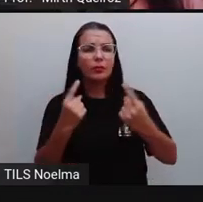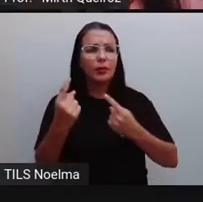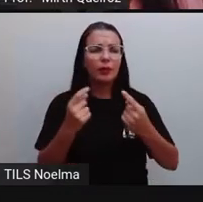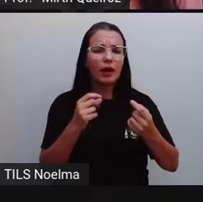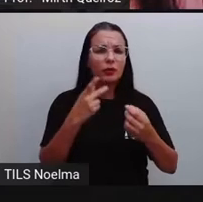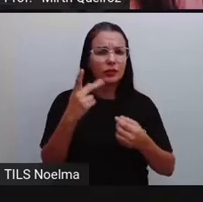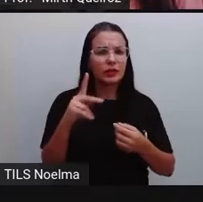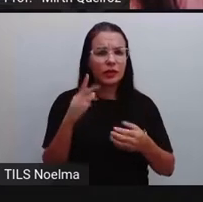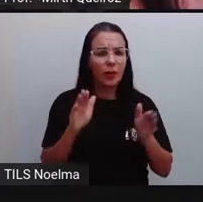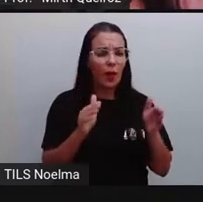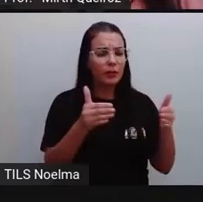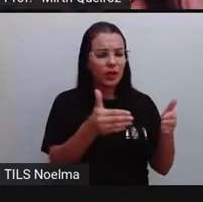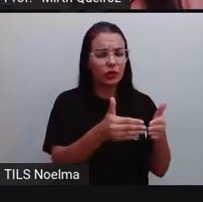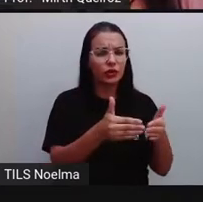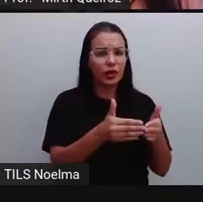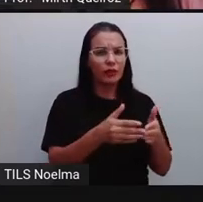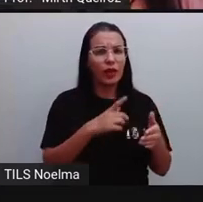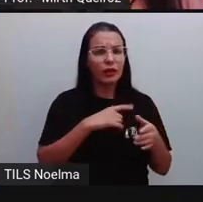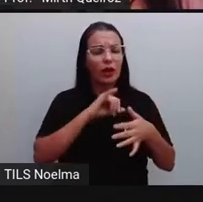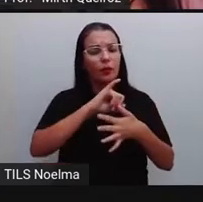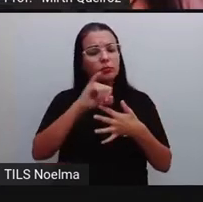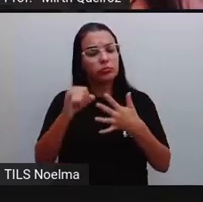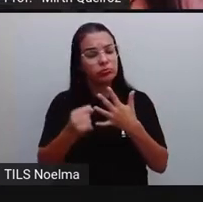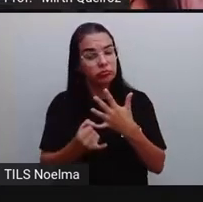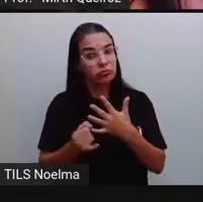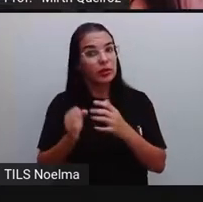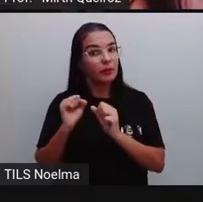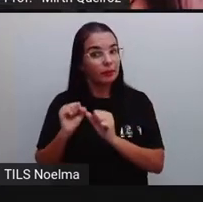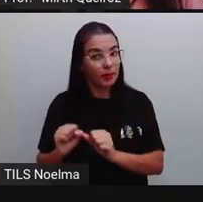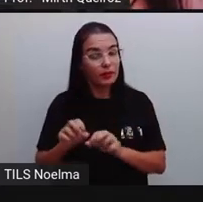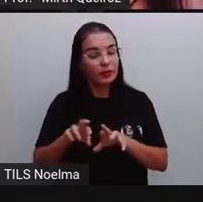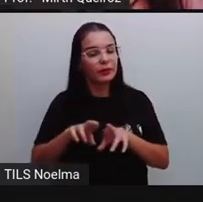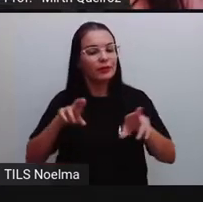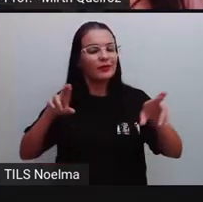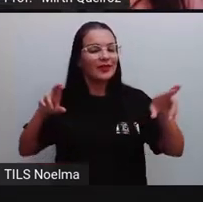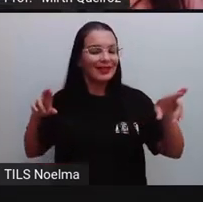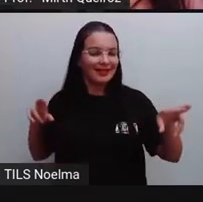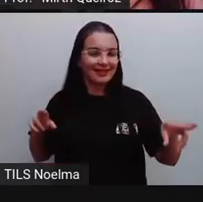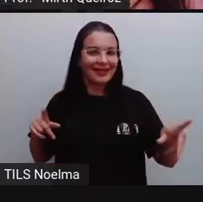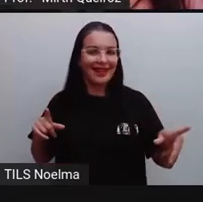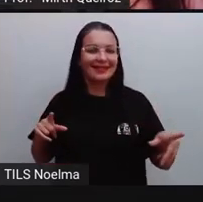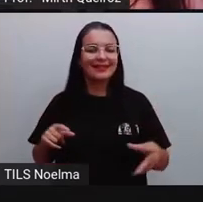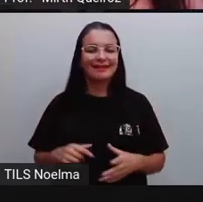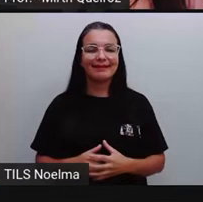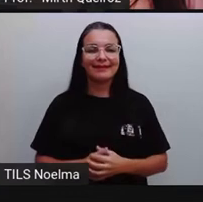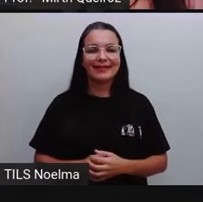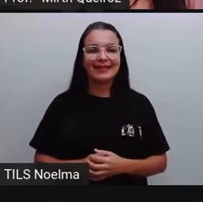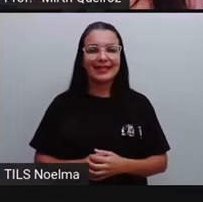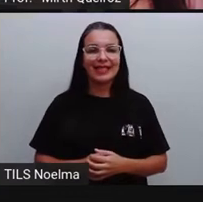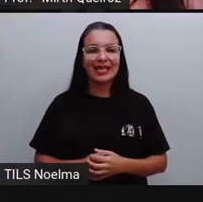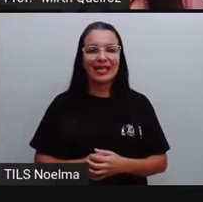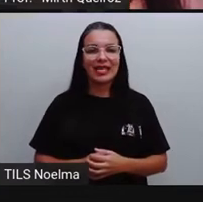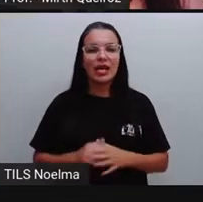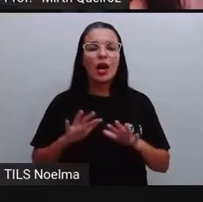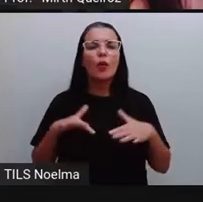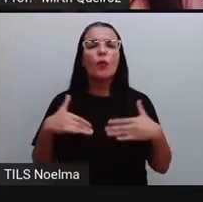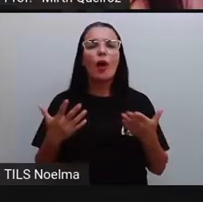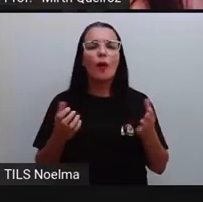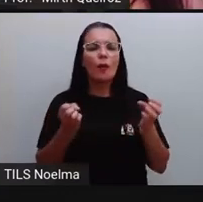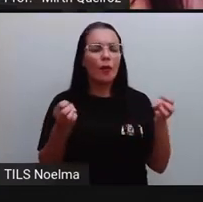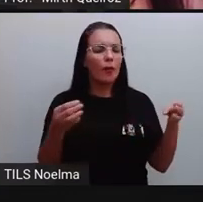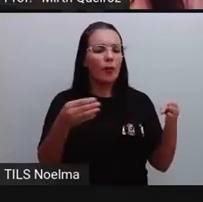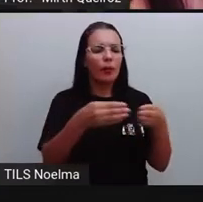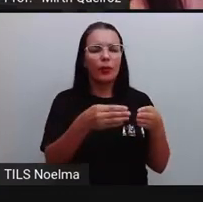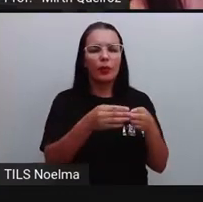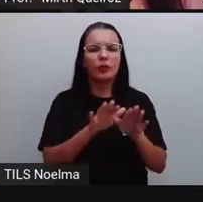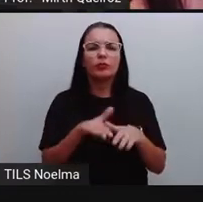o seu objetivo, né? Essas redes sociais, elas vão se diferenciando entre si. E que objetivos podem ser